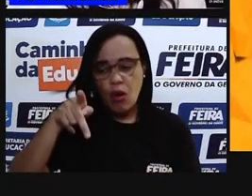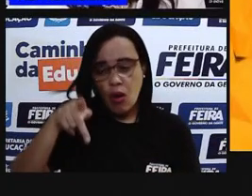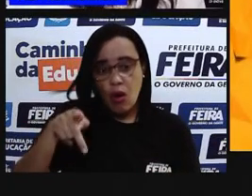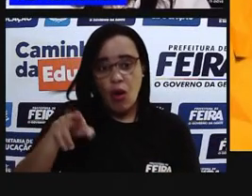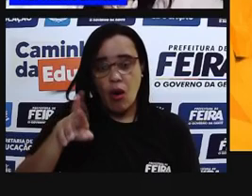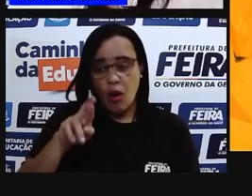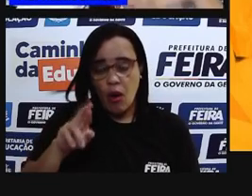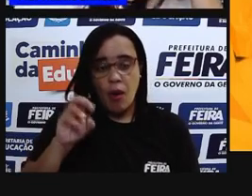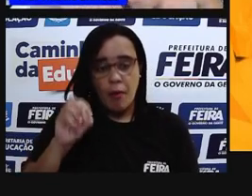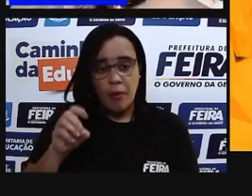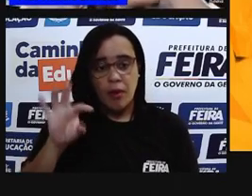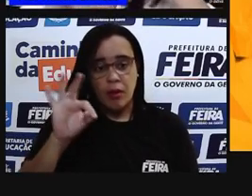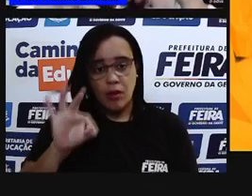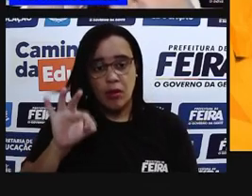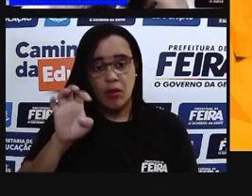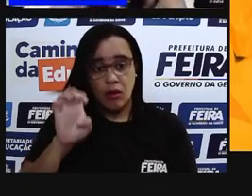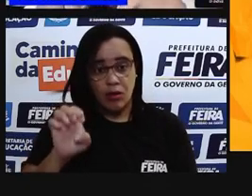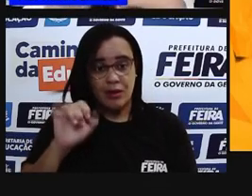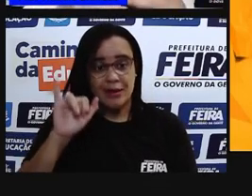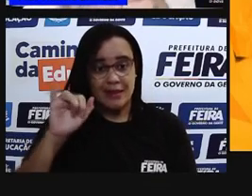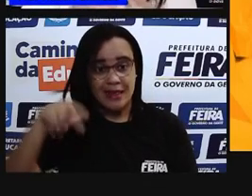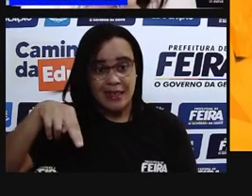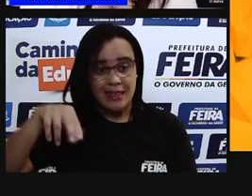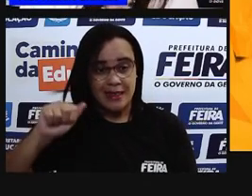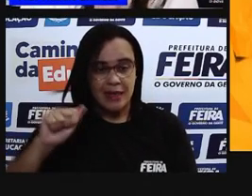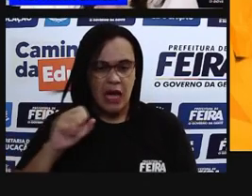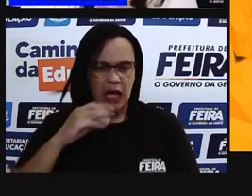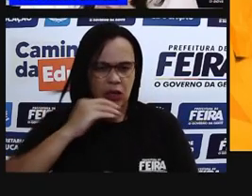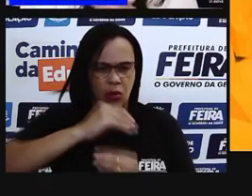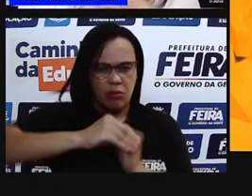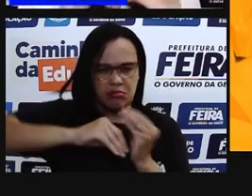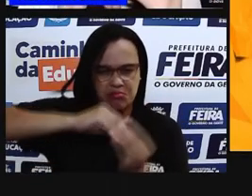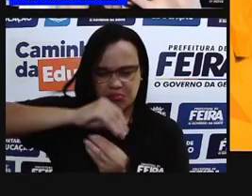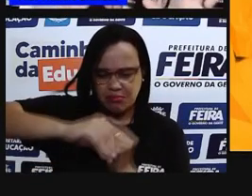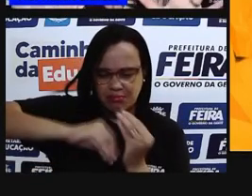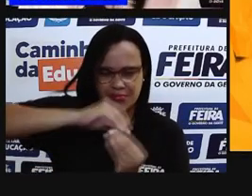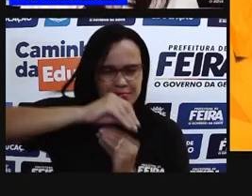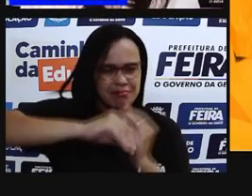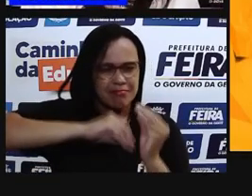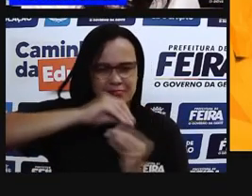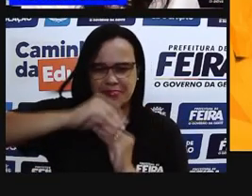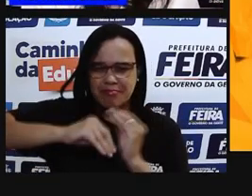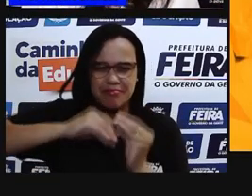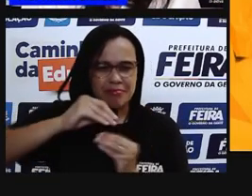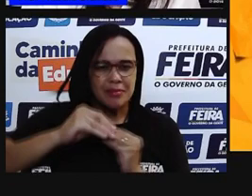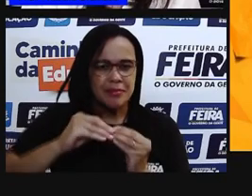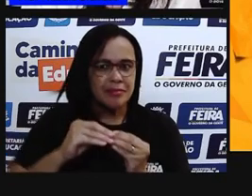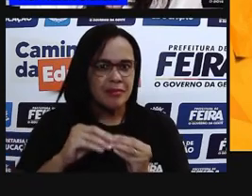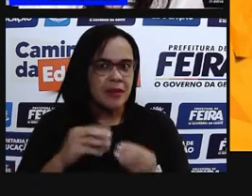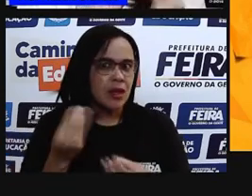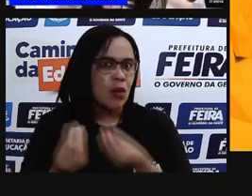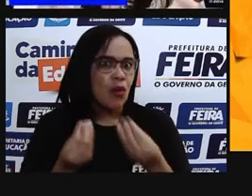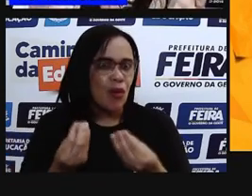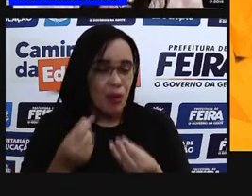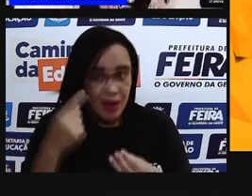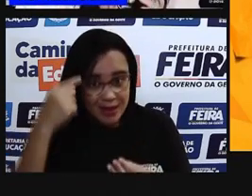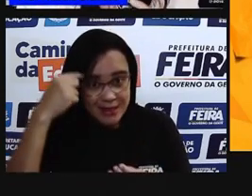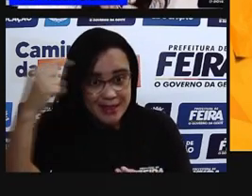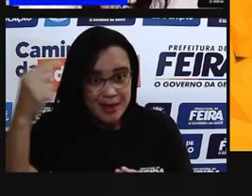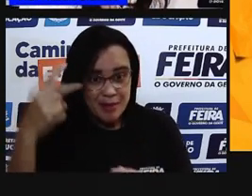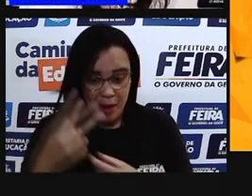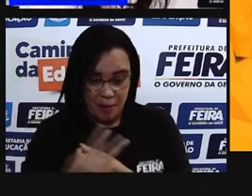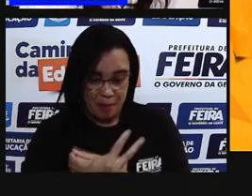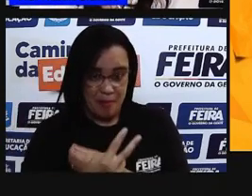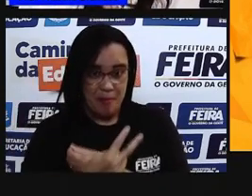DNA, tudo embolado, tudo emaranhado, parecendo um novelo de lã. E aí, nesse